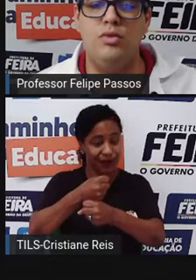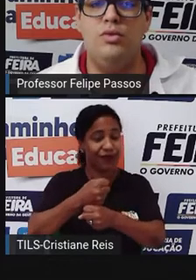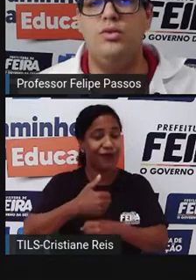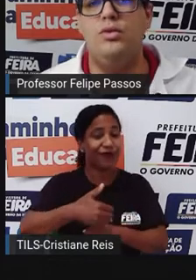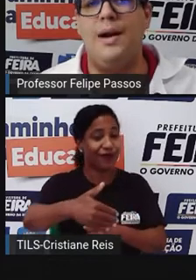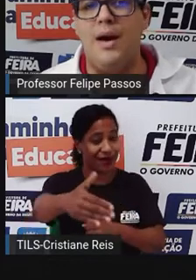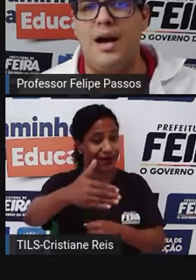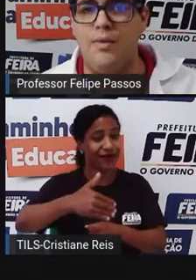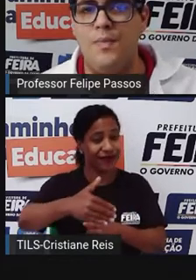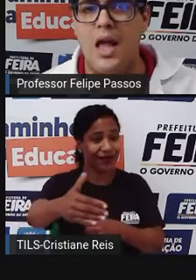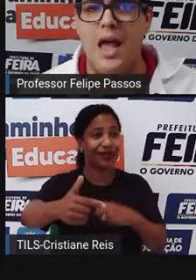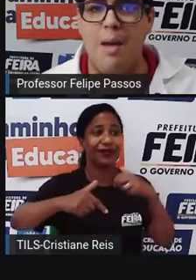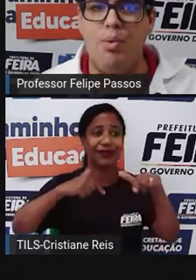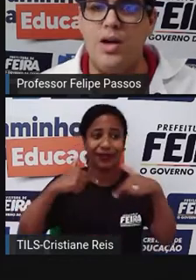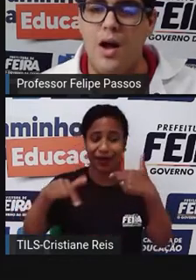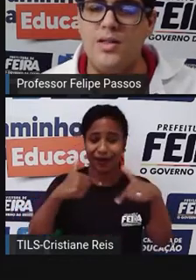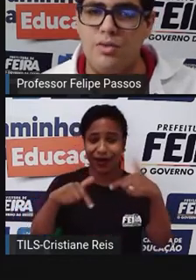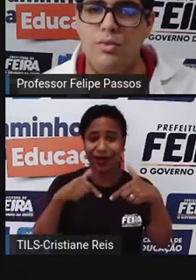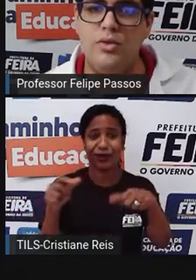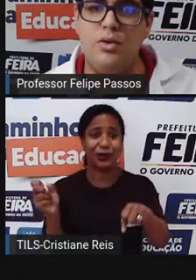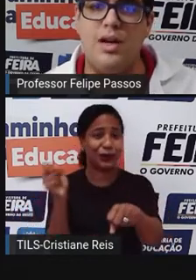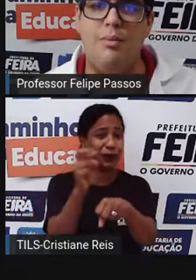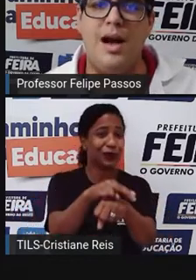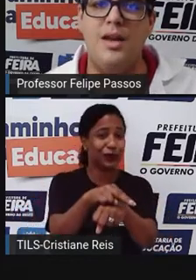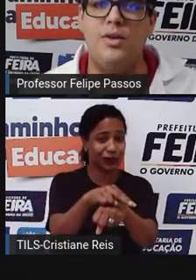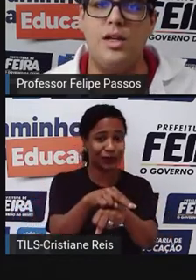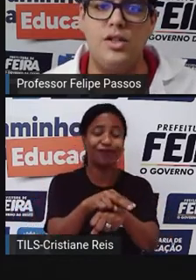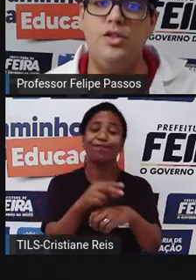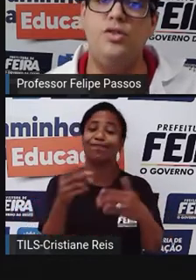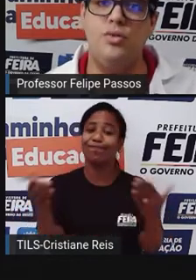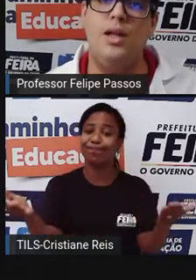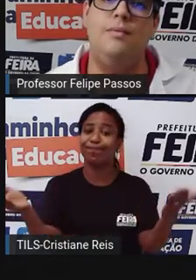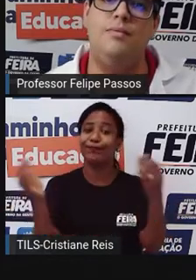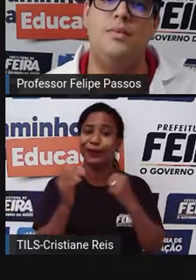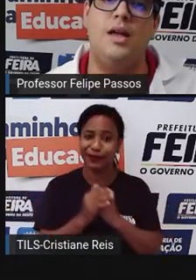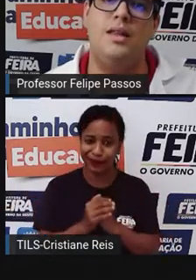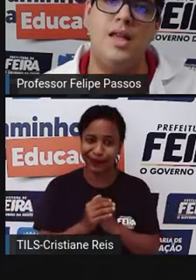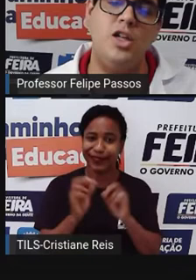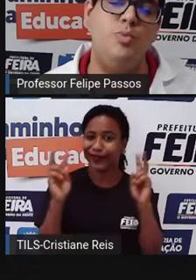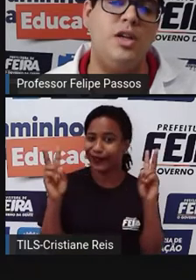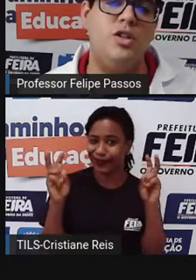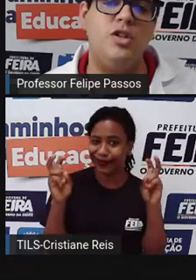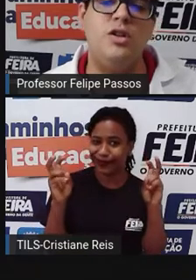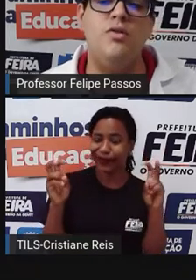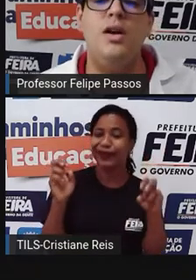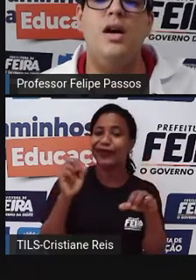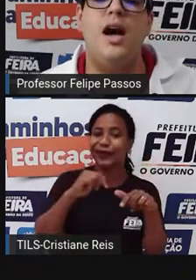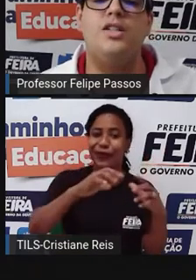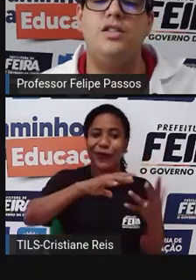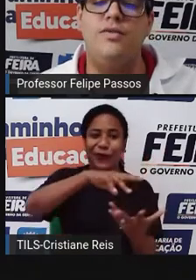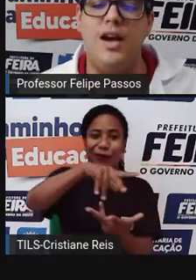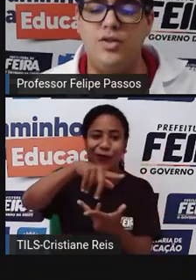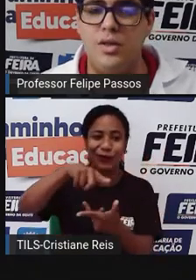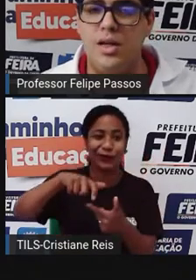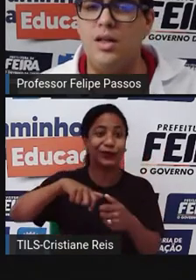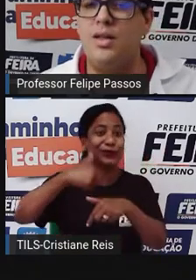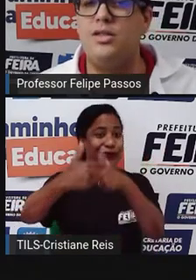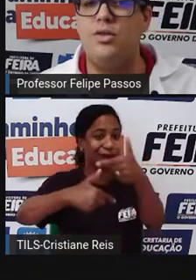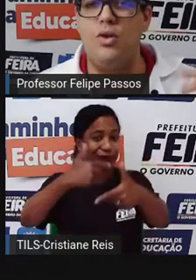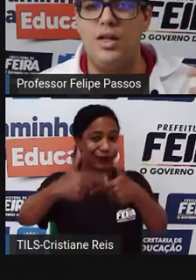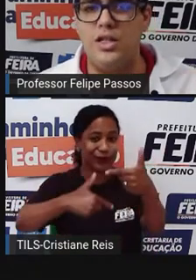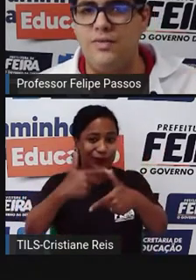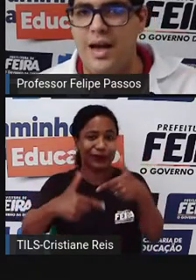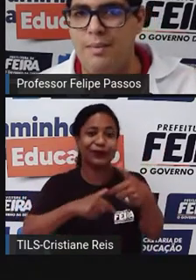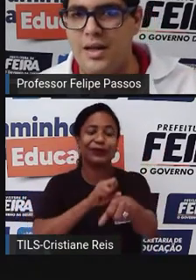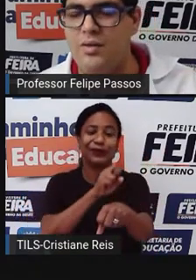mundo do trabalho. É por causa do mundo do trabalho que a gente estuda. Desde pequenininho, a gente vai estudando na